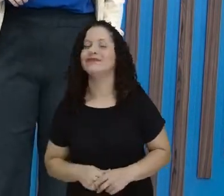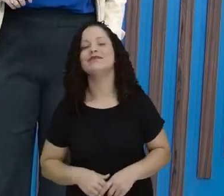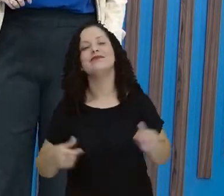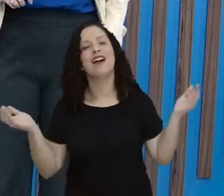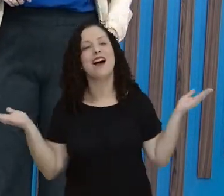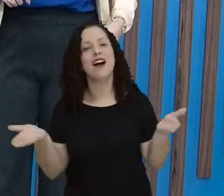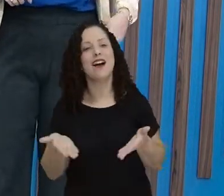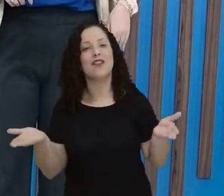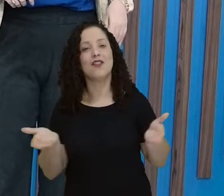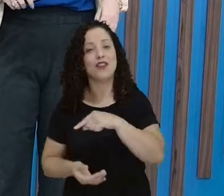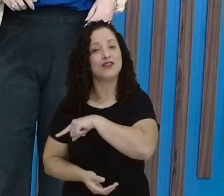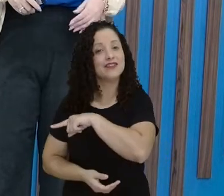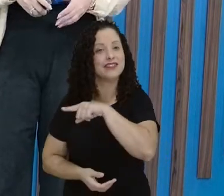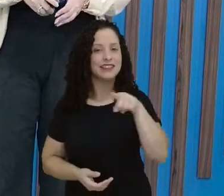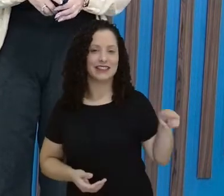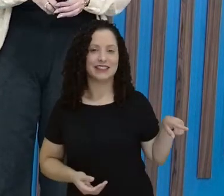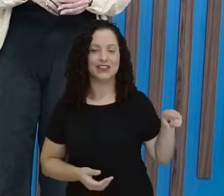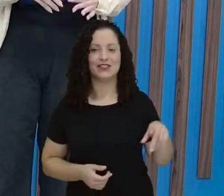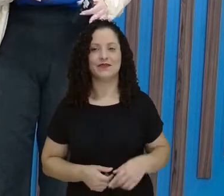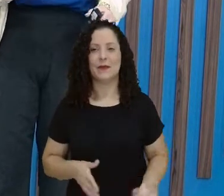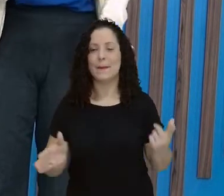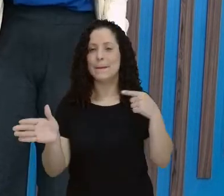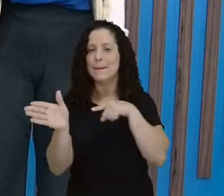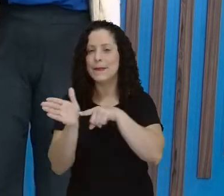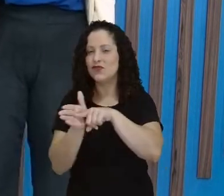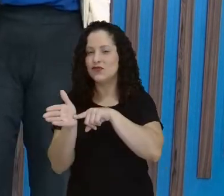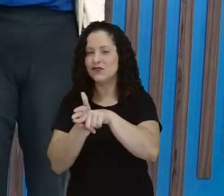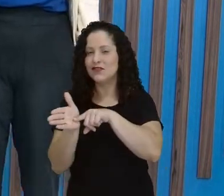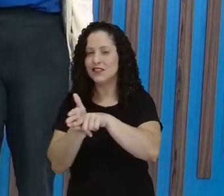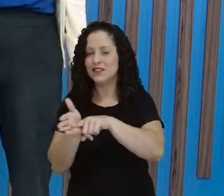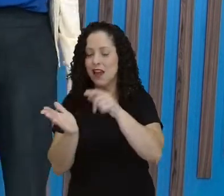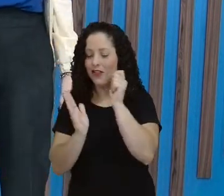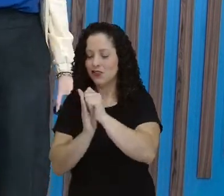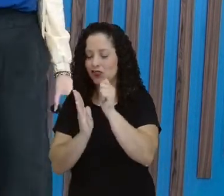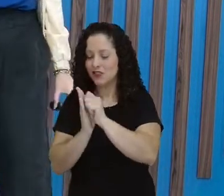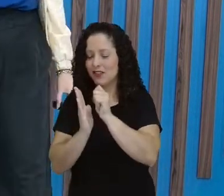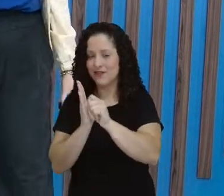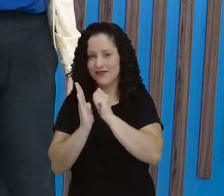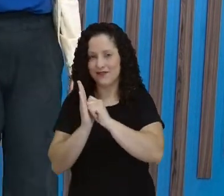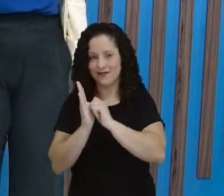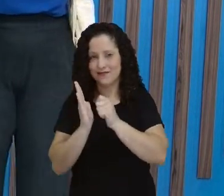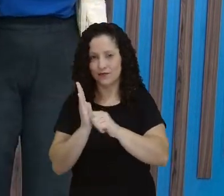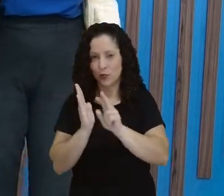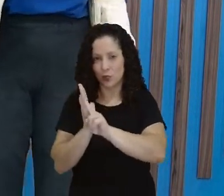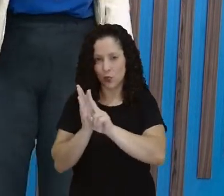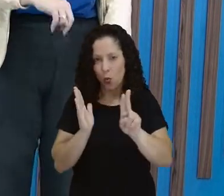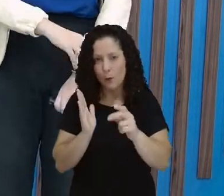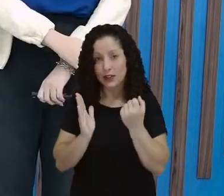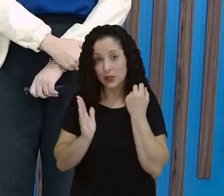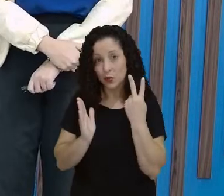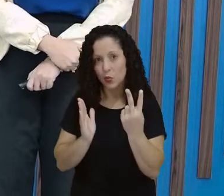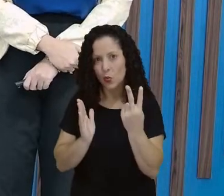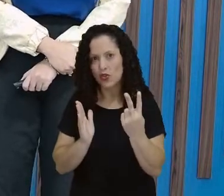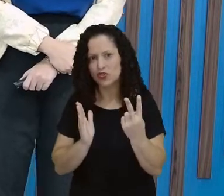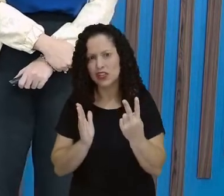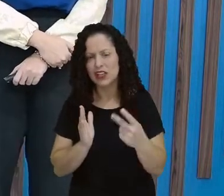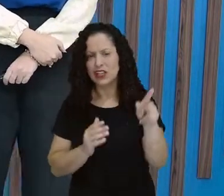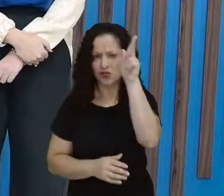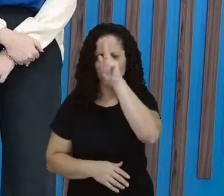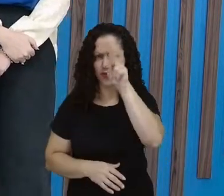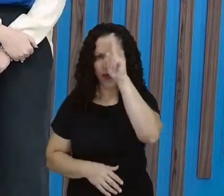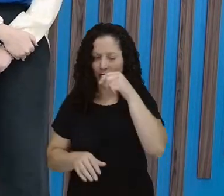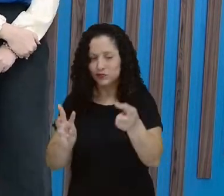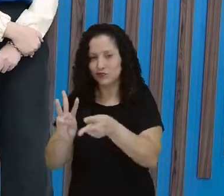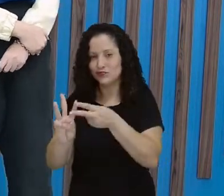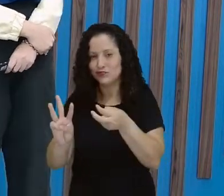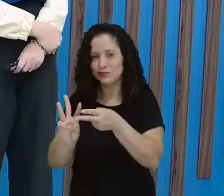vocês. Olha só. Pesquise e escreva o nome de duas lindas indígenas. A gente já falou